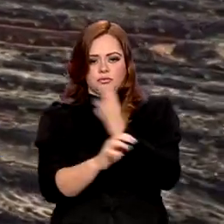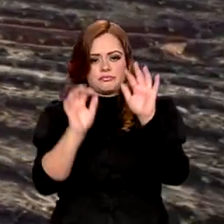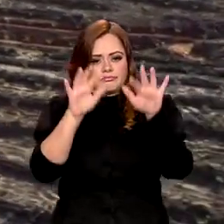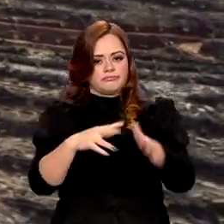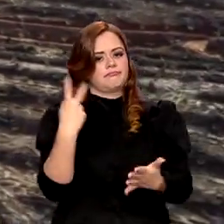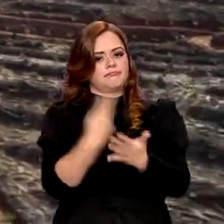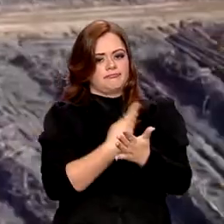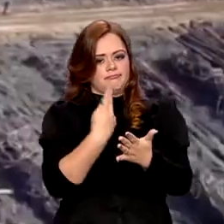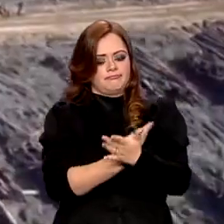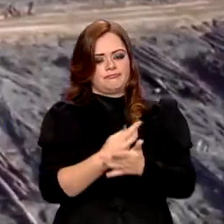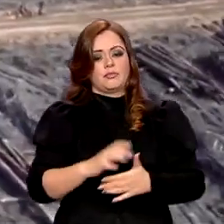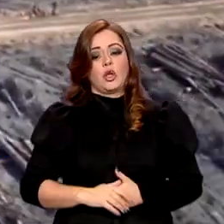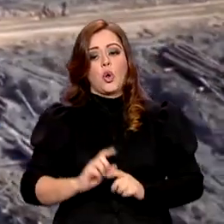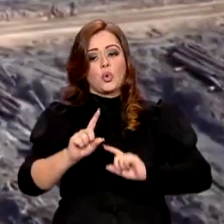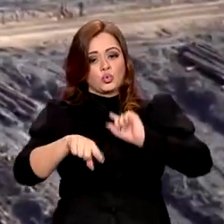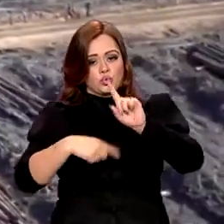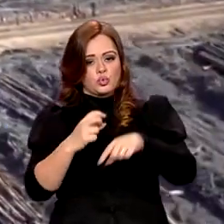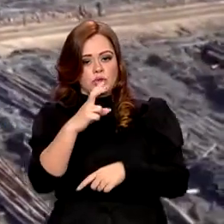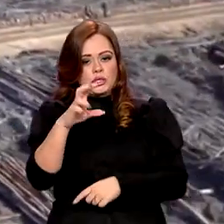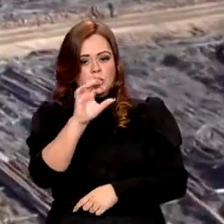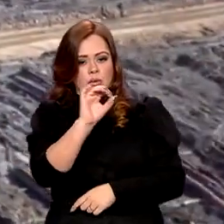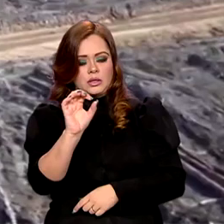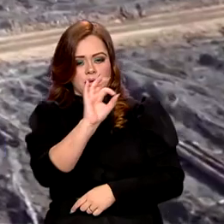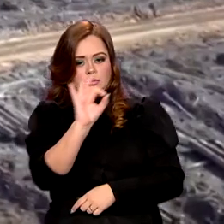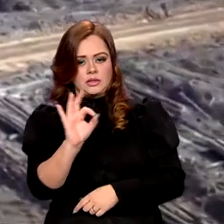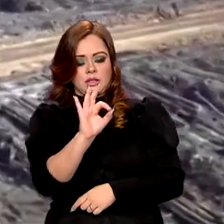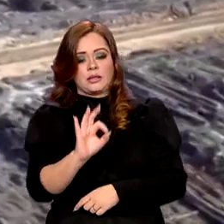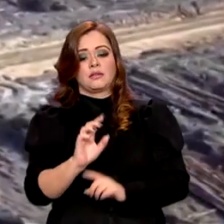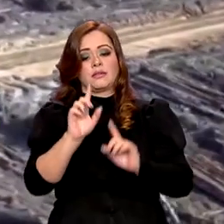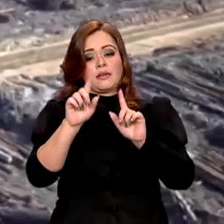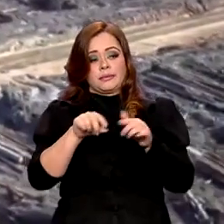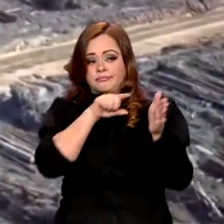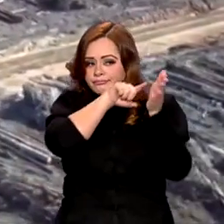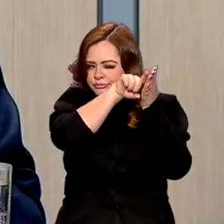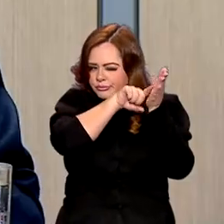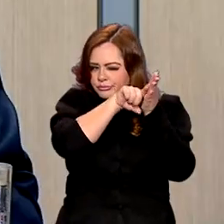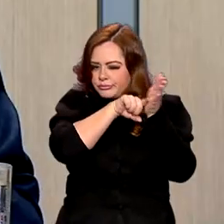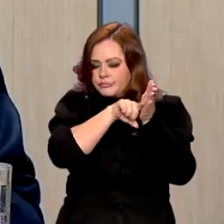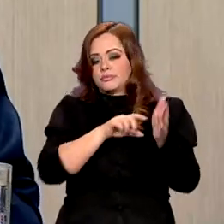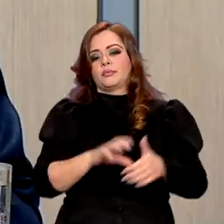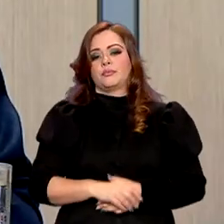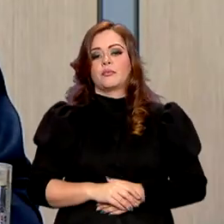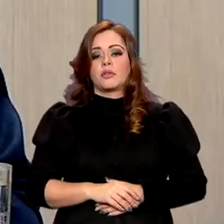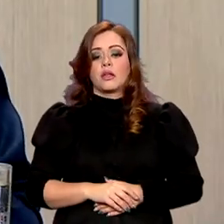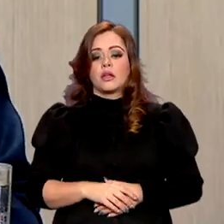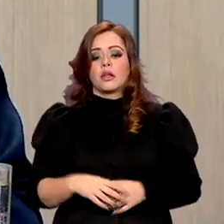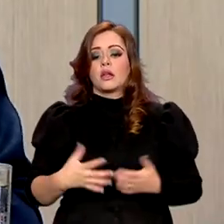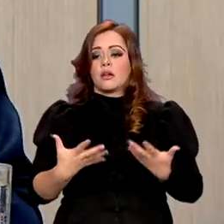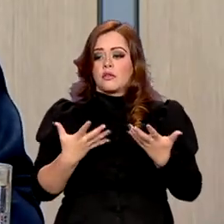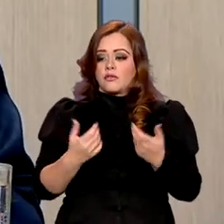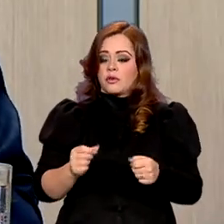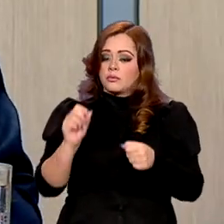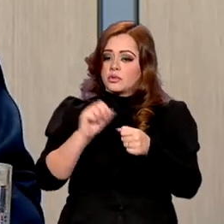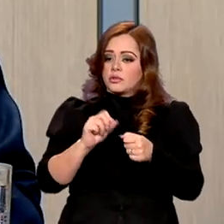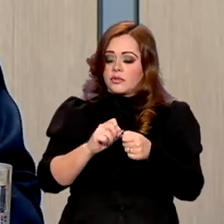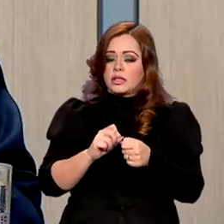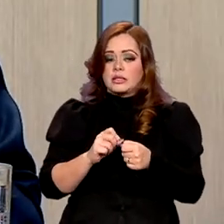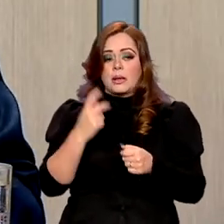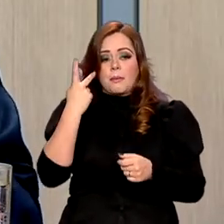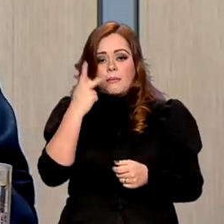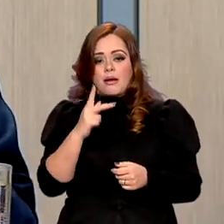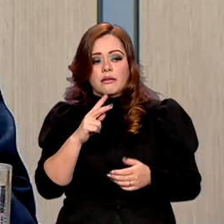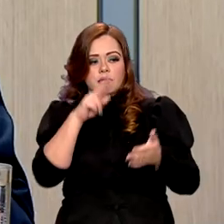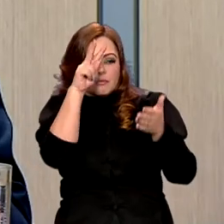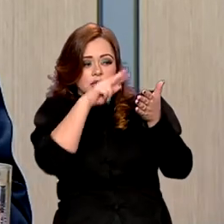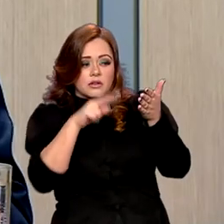ilegal. Os outros 50% serão investigados. Nós vamos fazer esse cotejamento para verificar isso